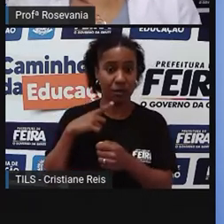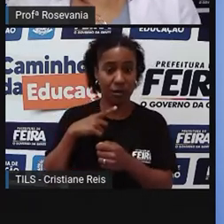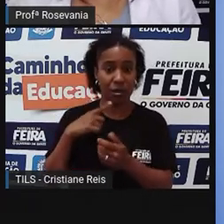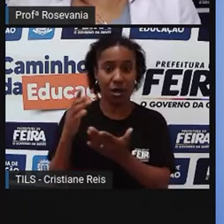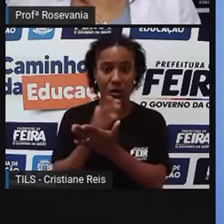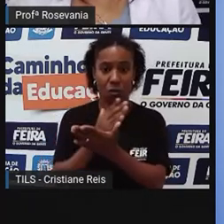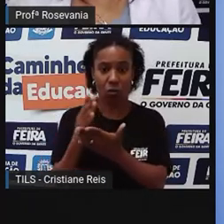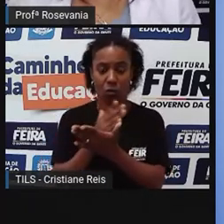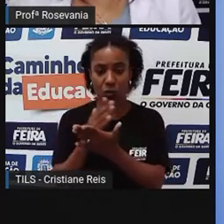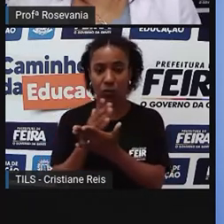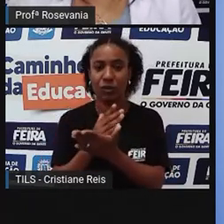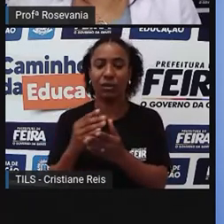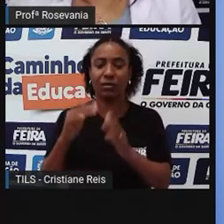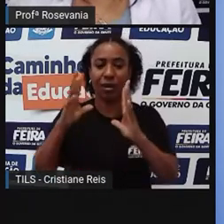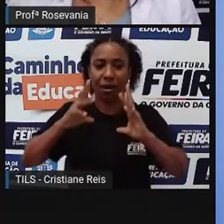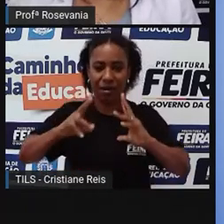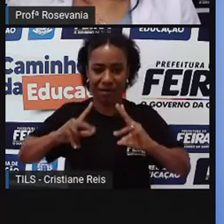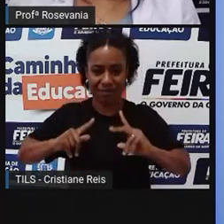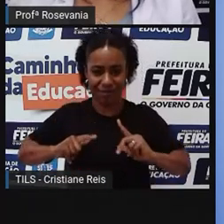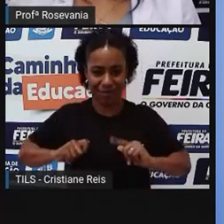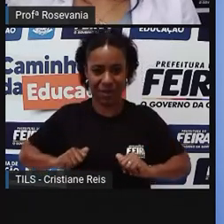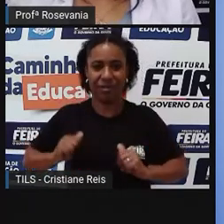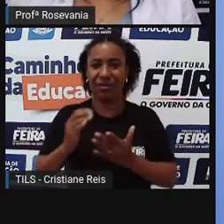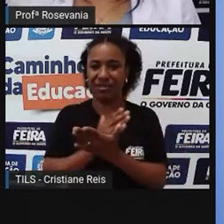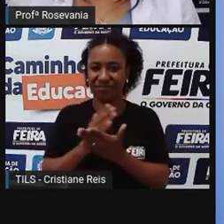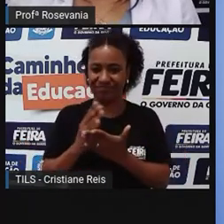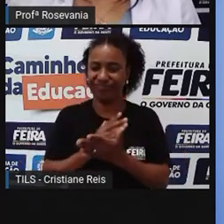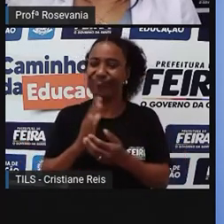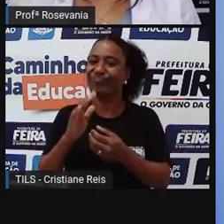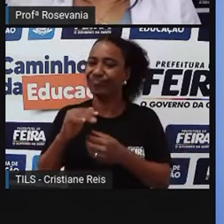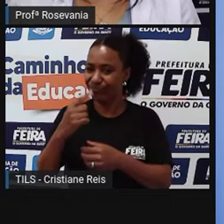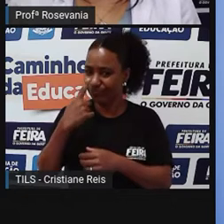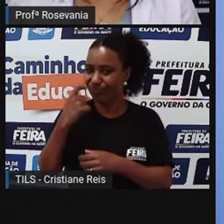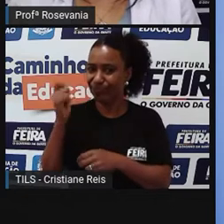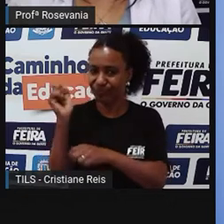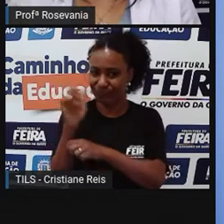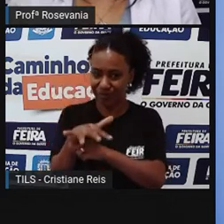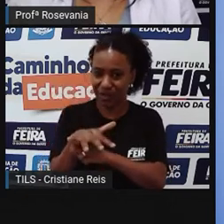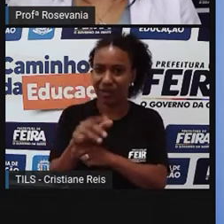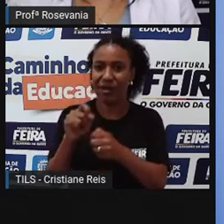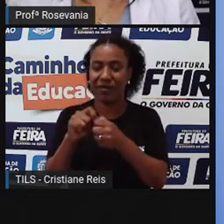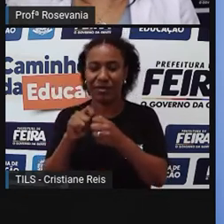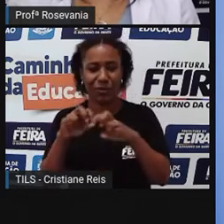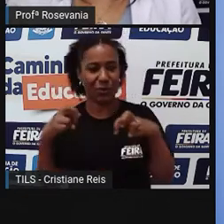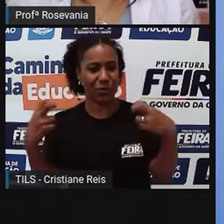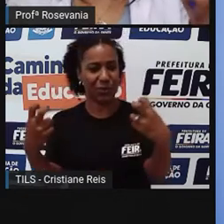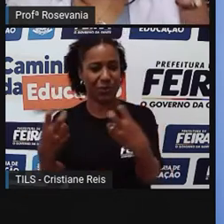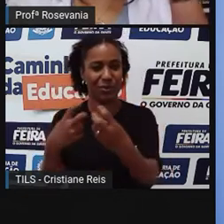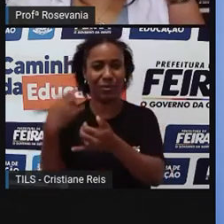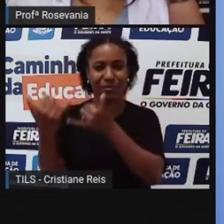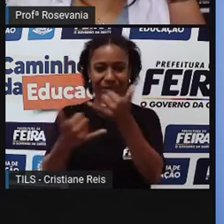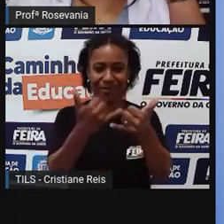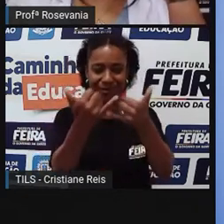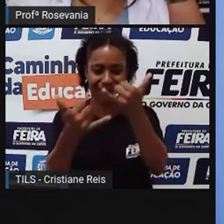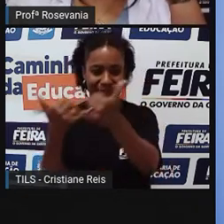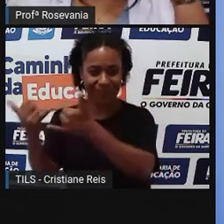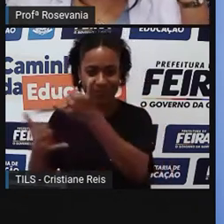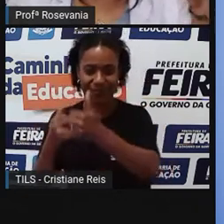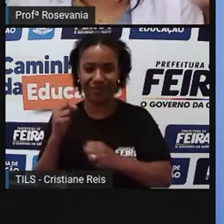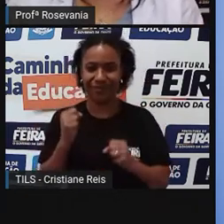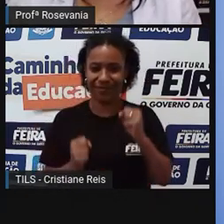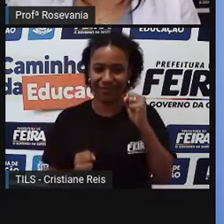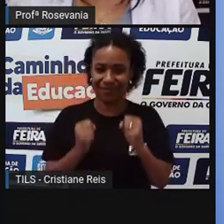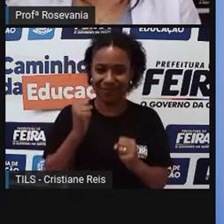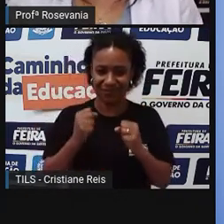continuam, né, degradando aí o ambiente, apesar de ter feito um parquezinho nela, né, um espacozinho para